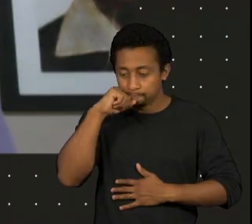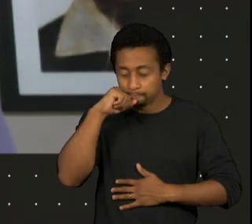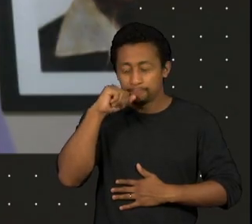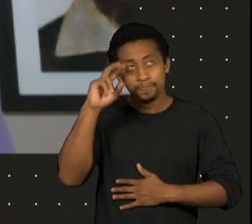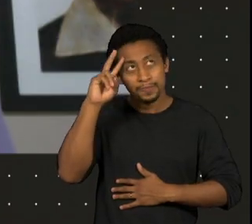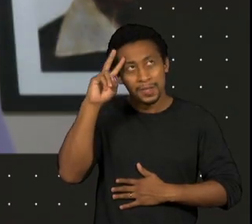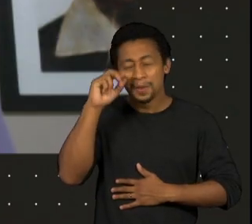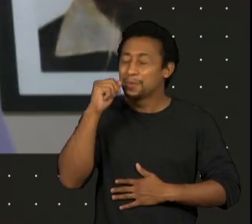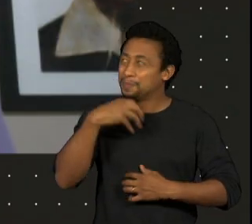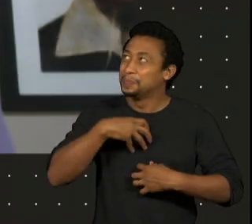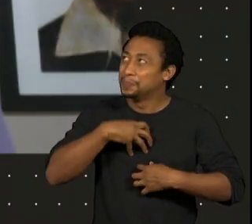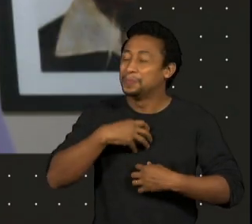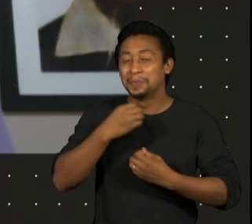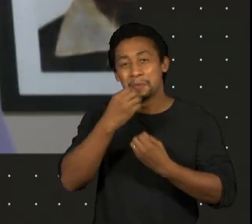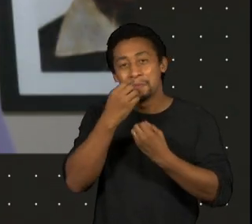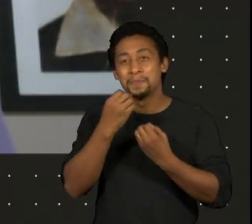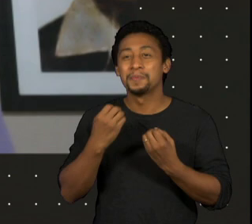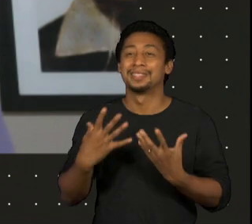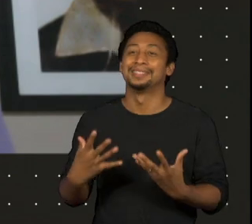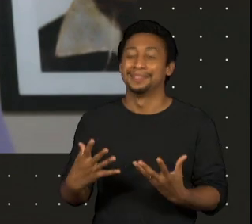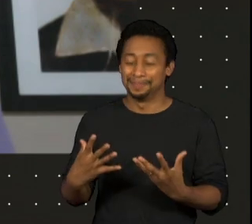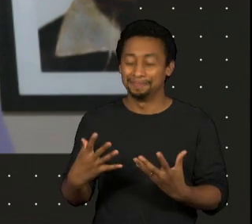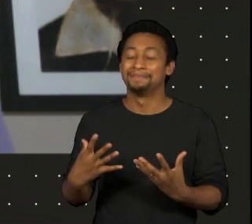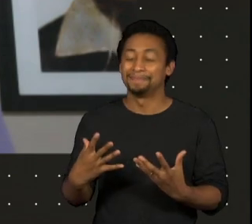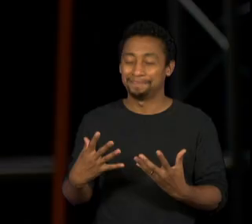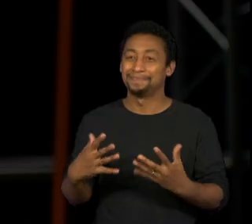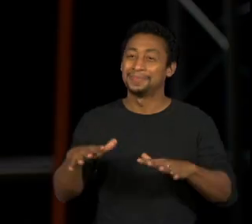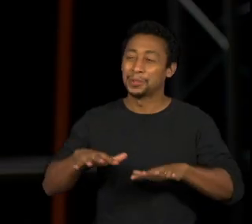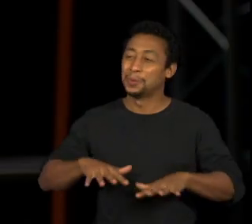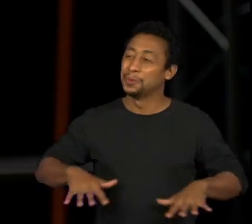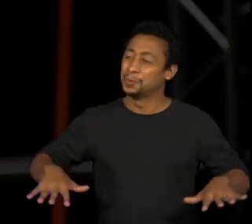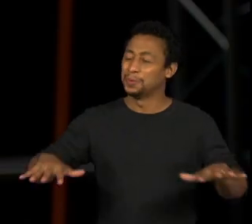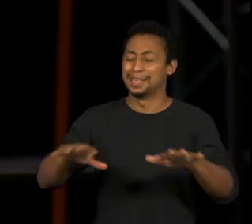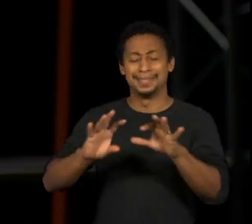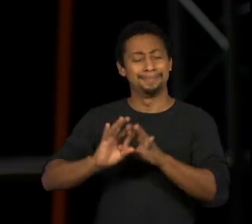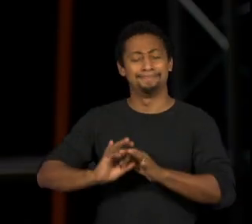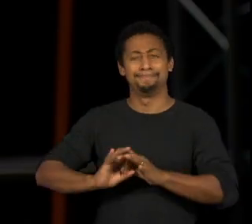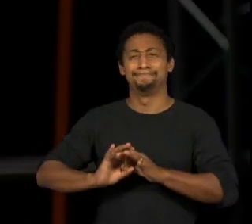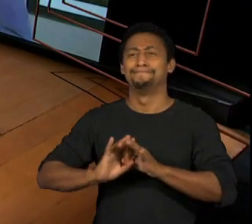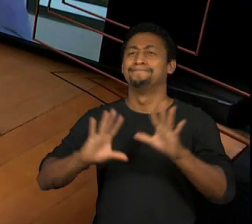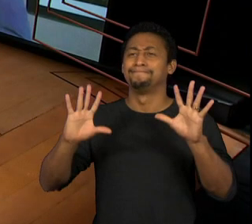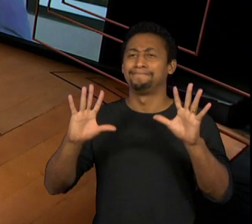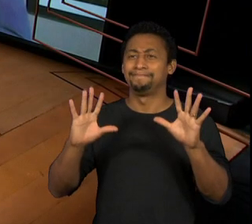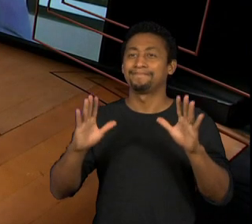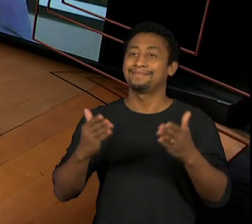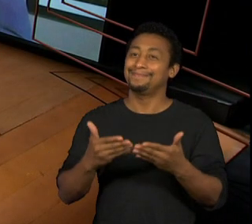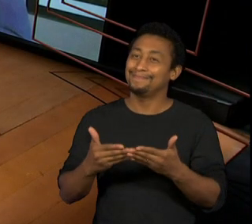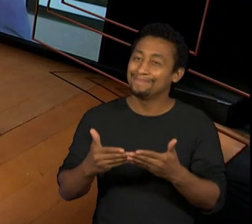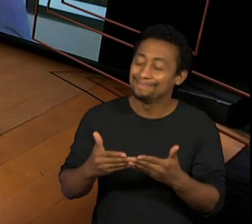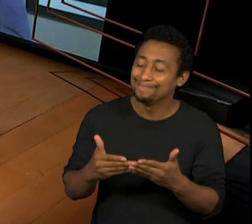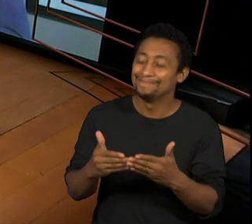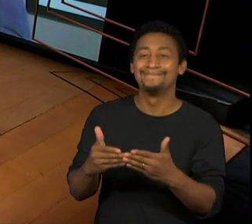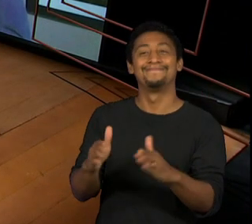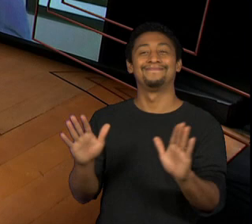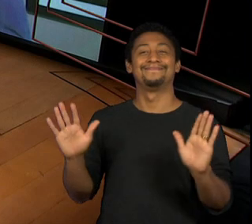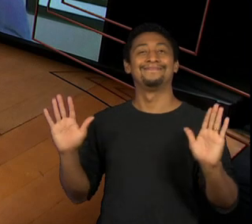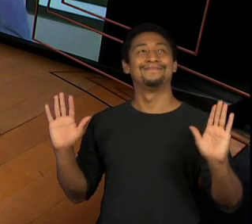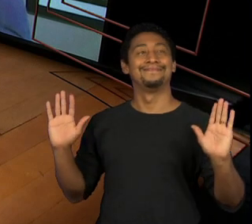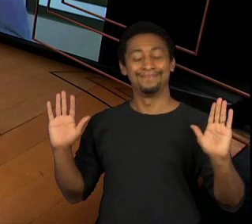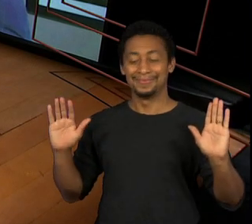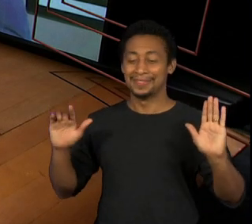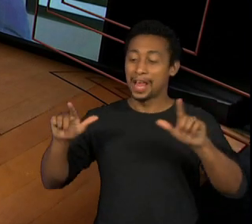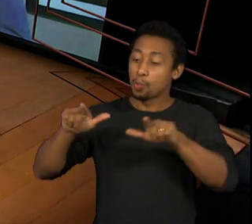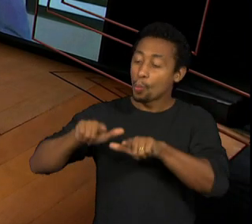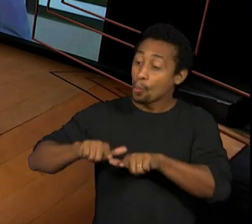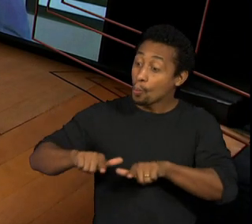muito boa, de lugar livre, lugar aberto, rio limpo. A gente